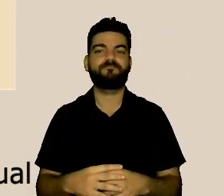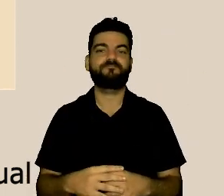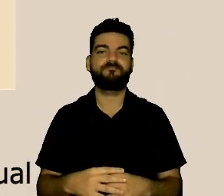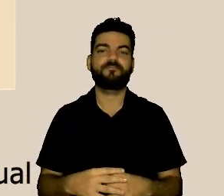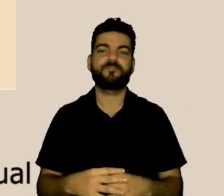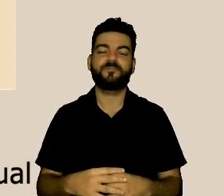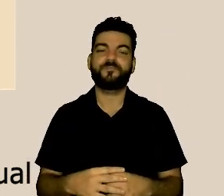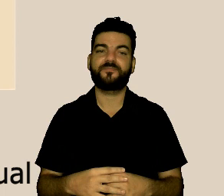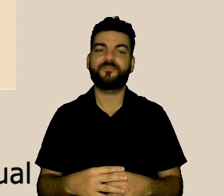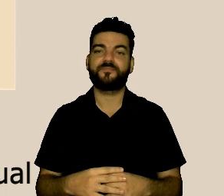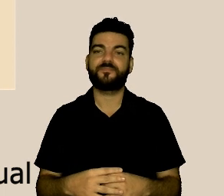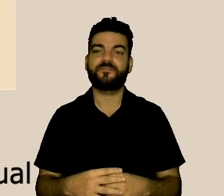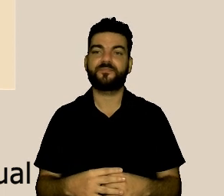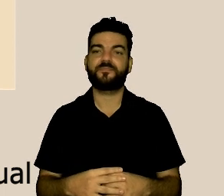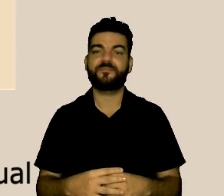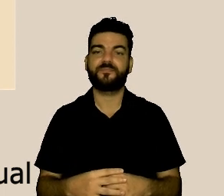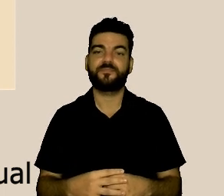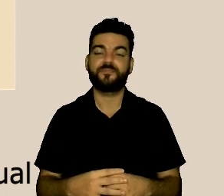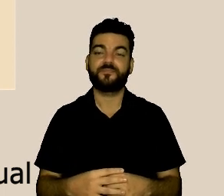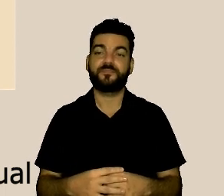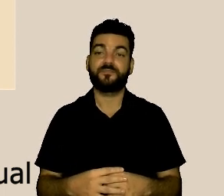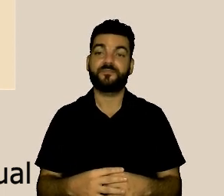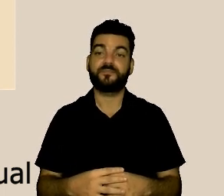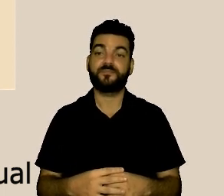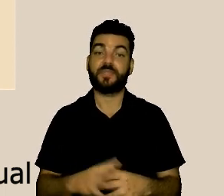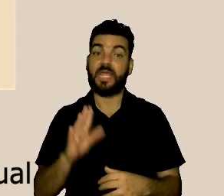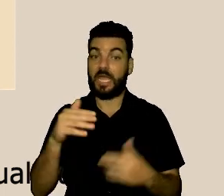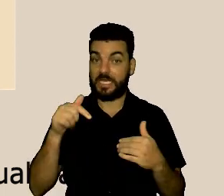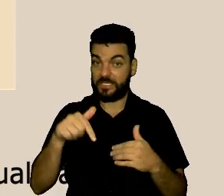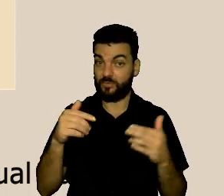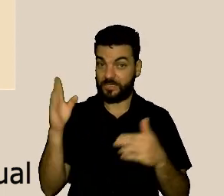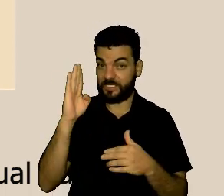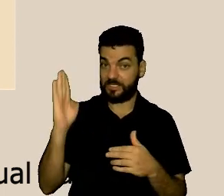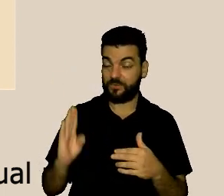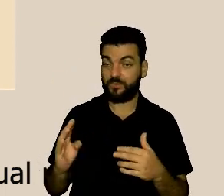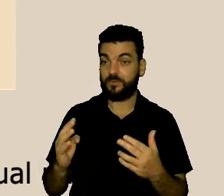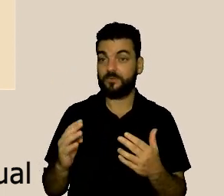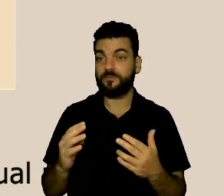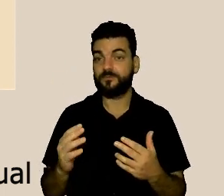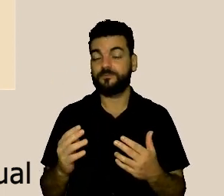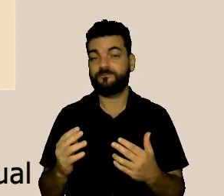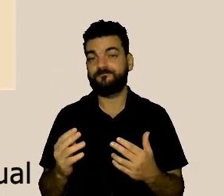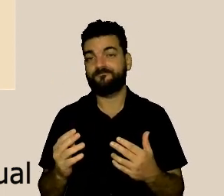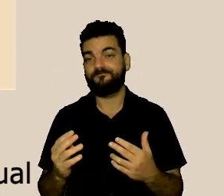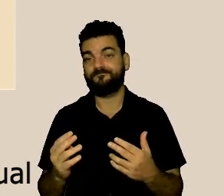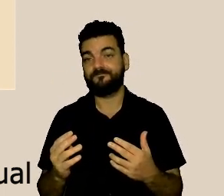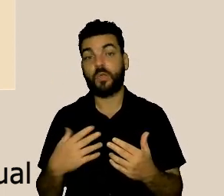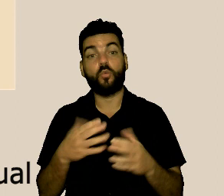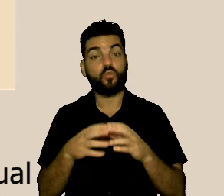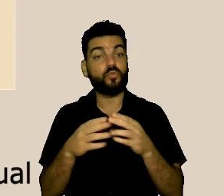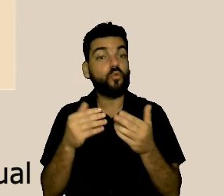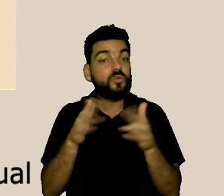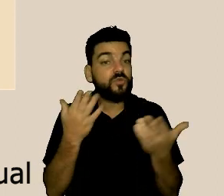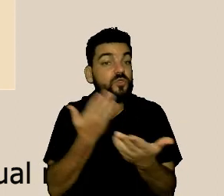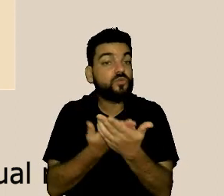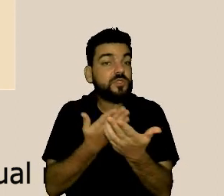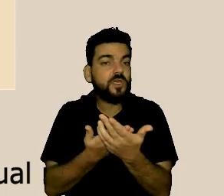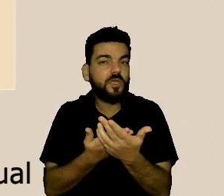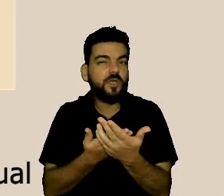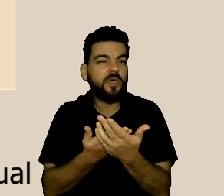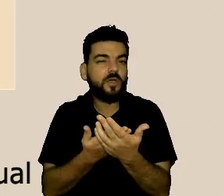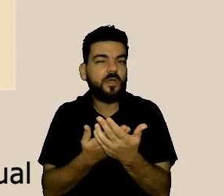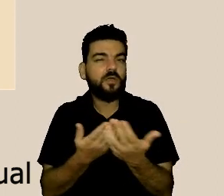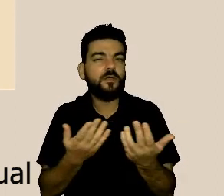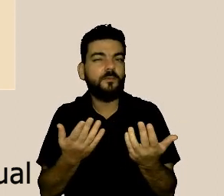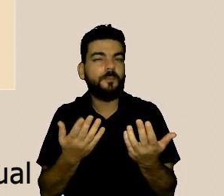E nós, quando a gente começou na nossa comissão, a gente chegou um pouco mesmo